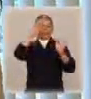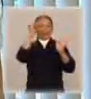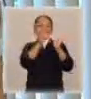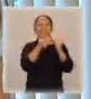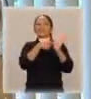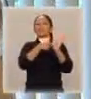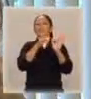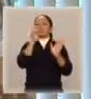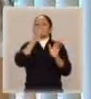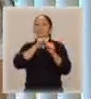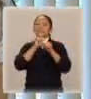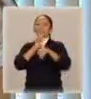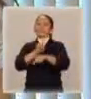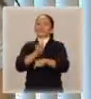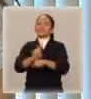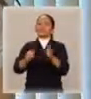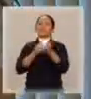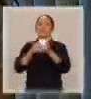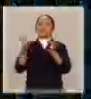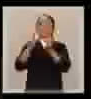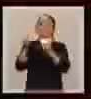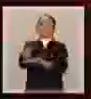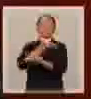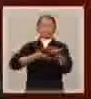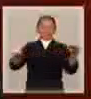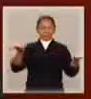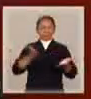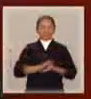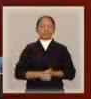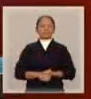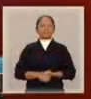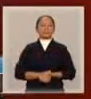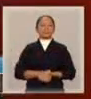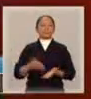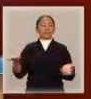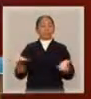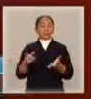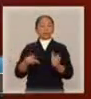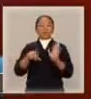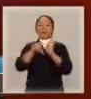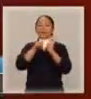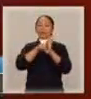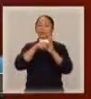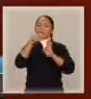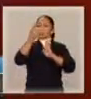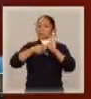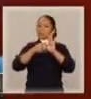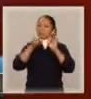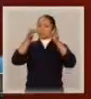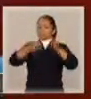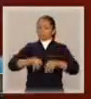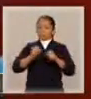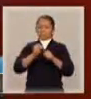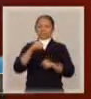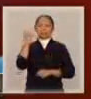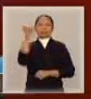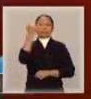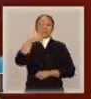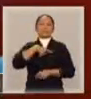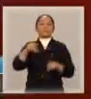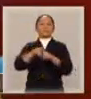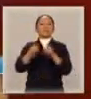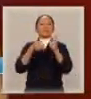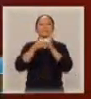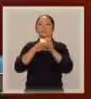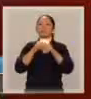necessidade de preservação de vínculos familiares. A existência desse projeto de lei foi de significativa importância, tá? Inclusive,